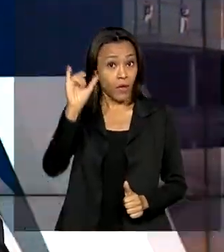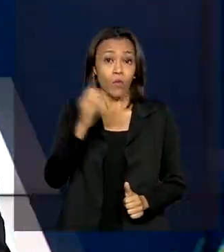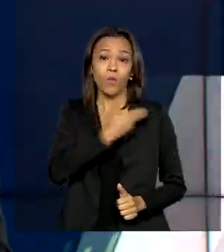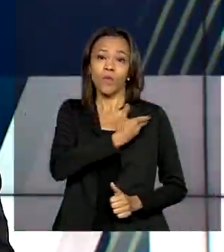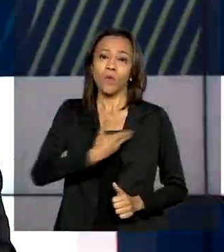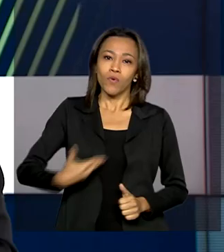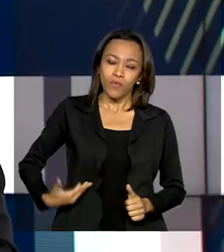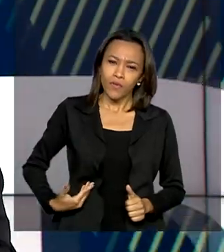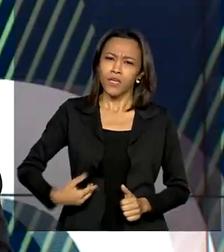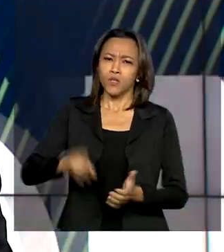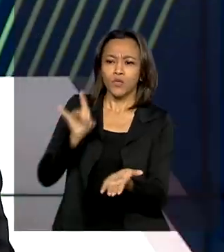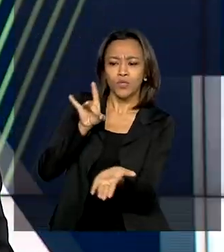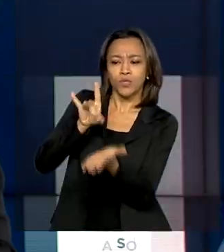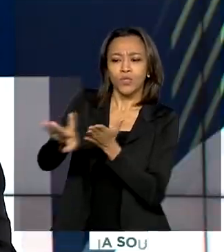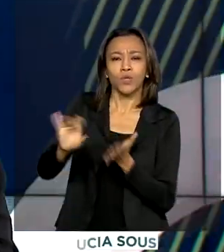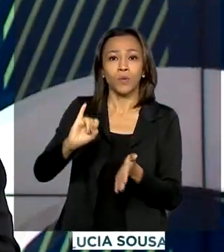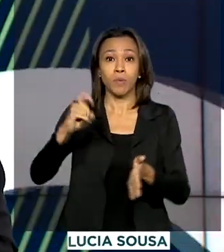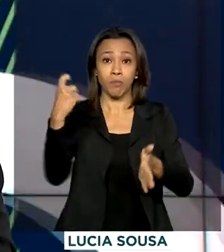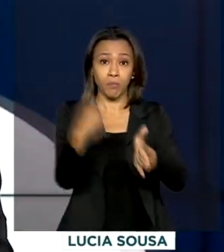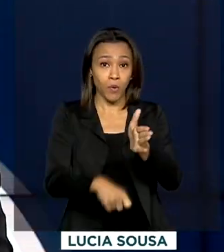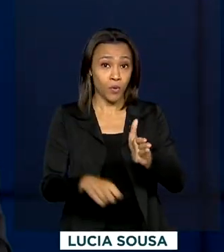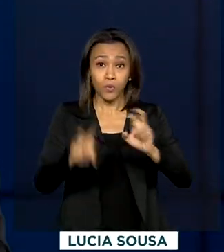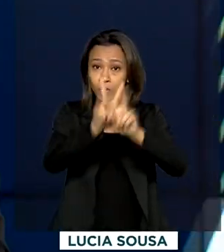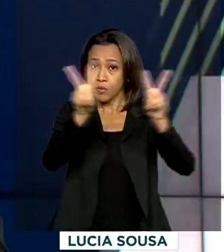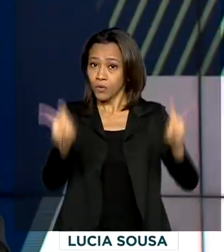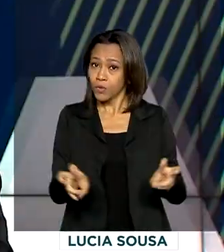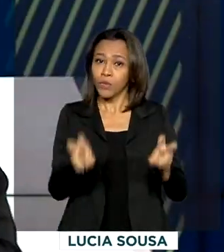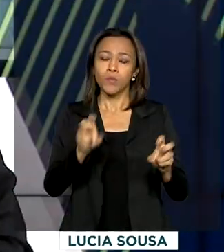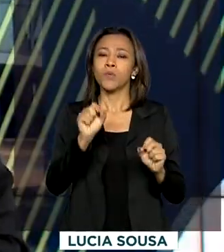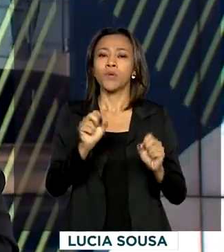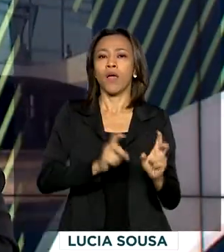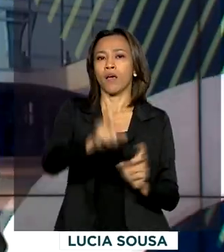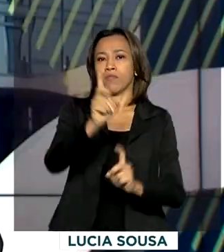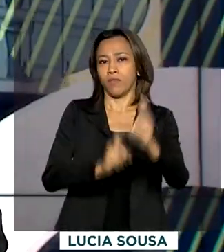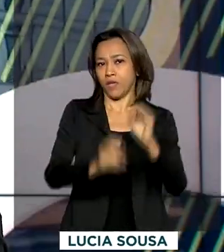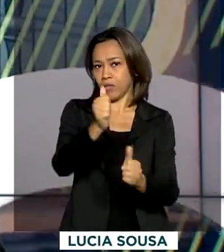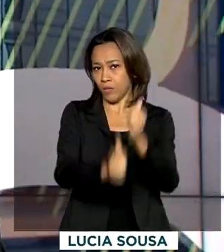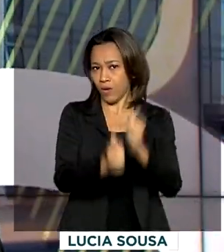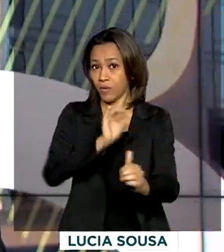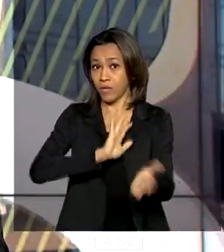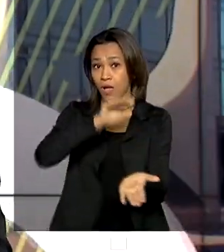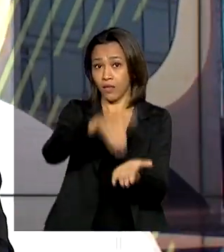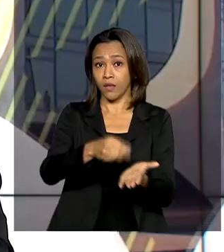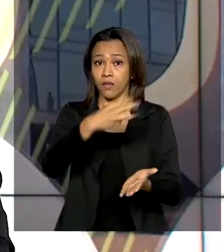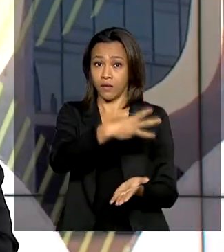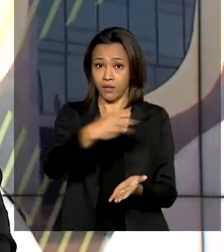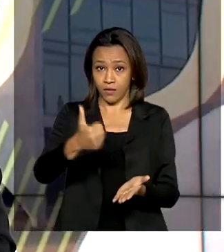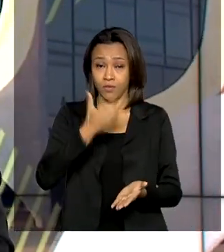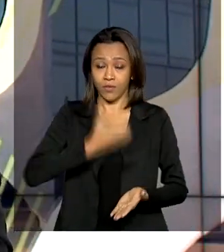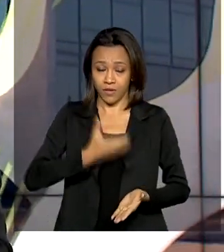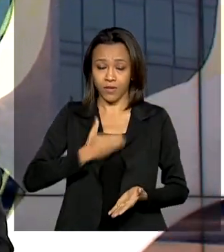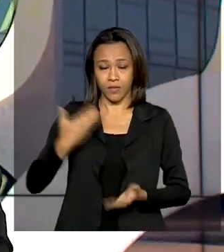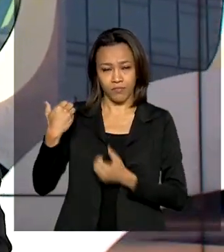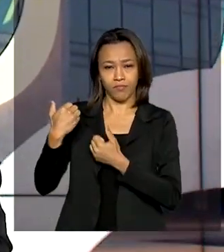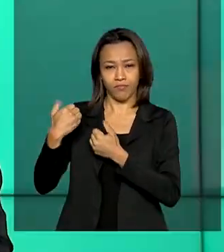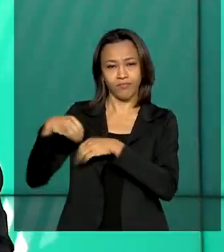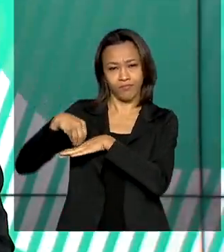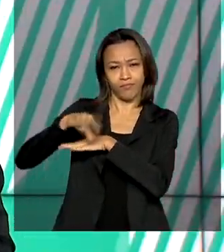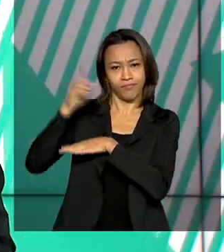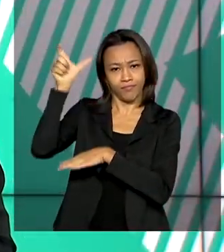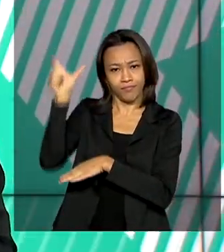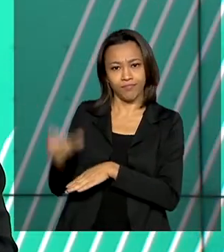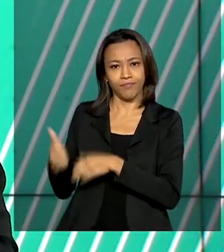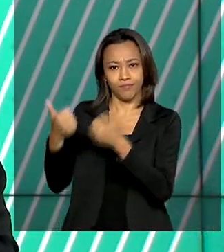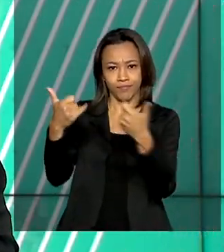decidiu zerar o imposto sobre a importação do produto até 31 de dezembro deste ano. Glauco de Queiroz tem as informações.